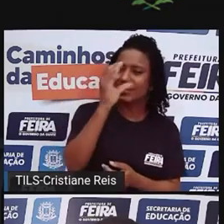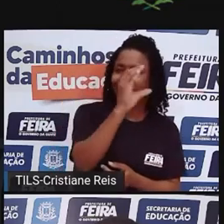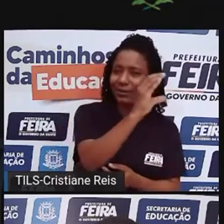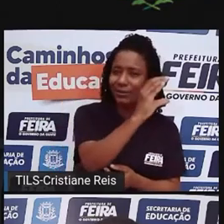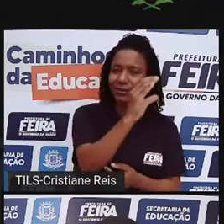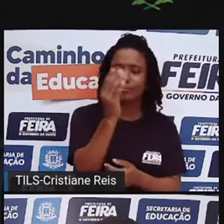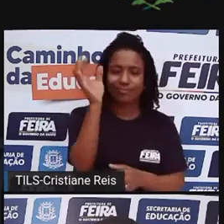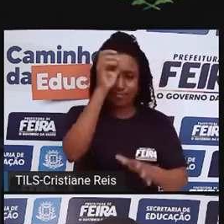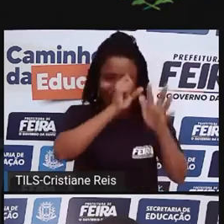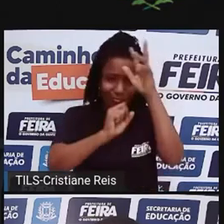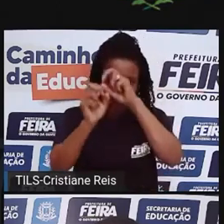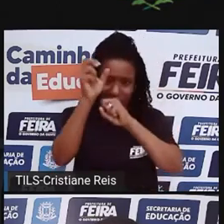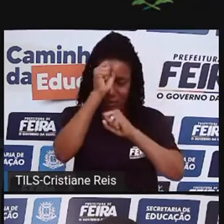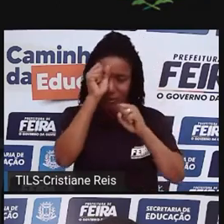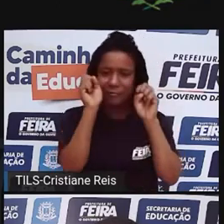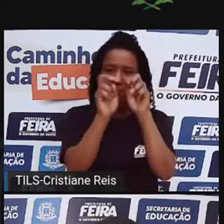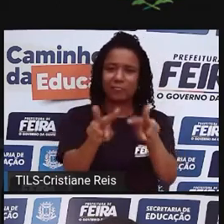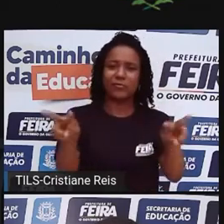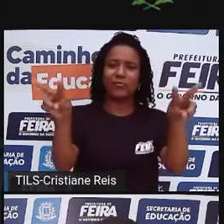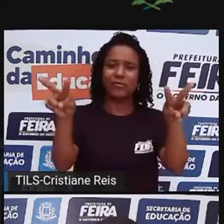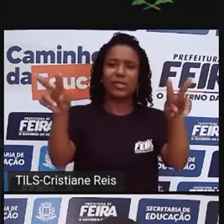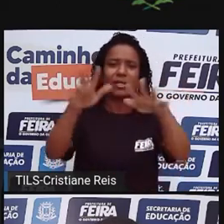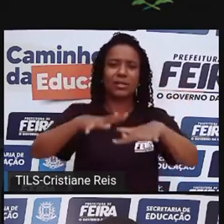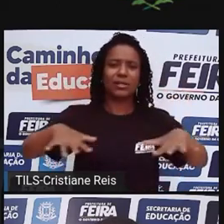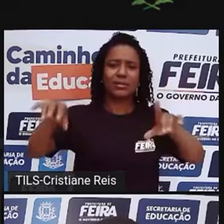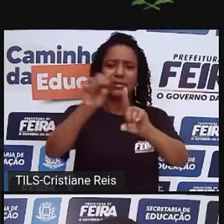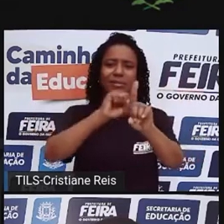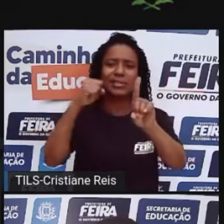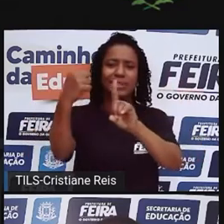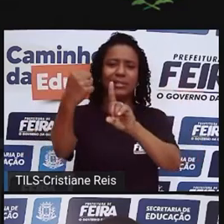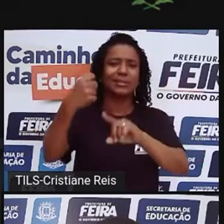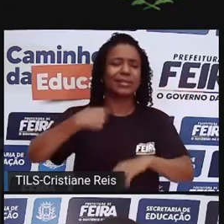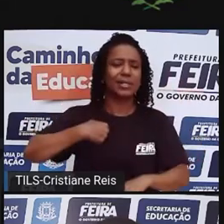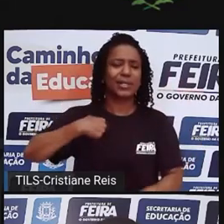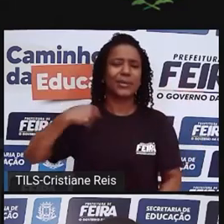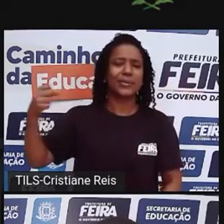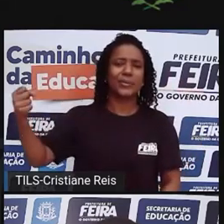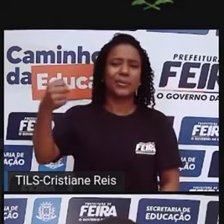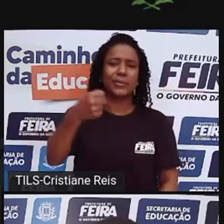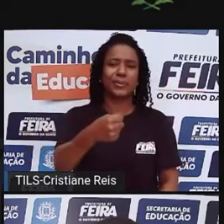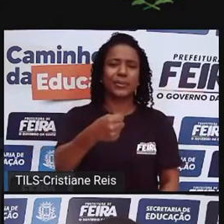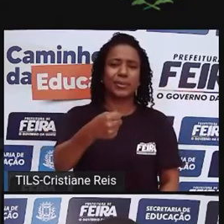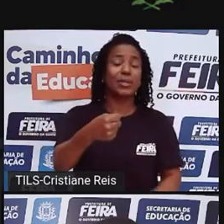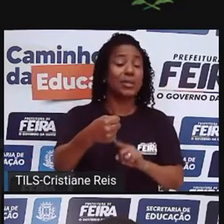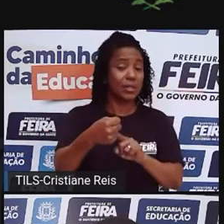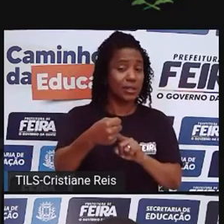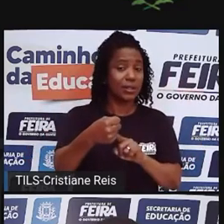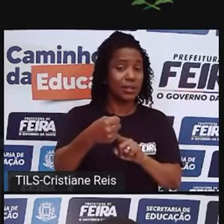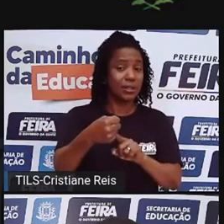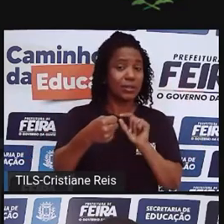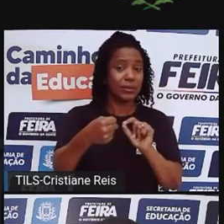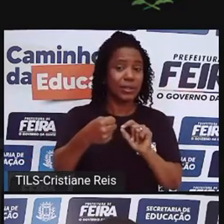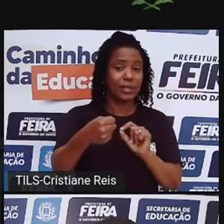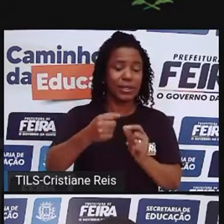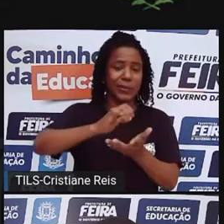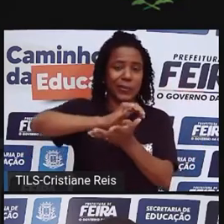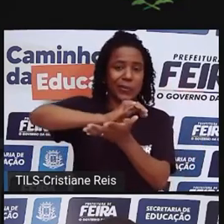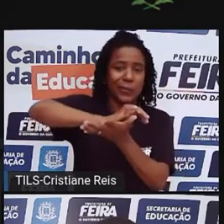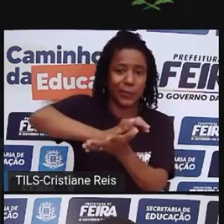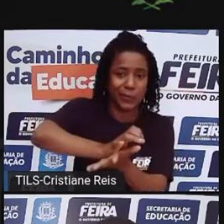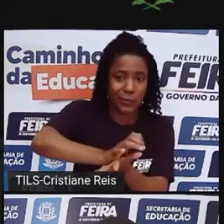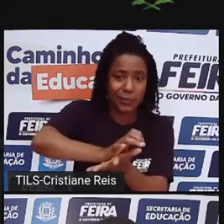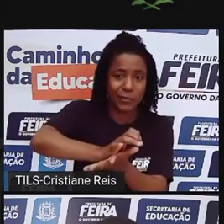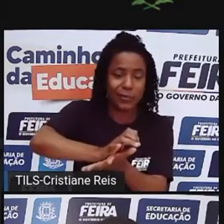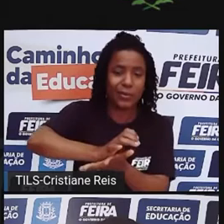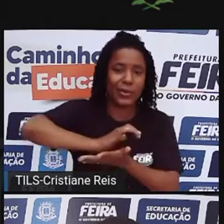opressões e identificar onde eu estou nesse jogo. Eu sou oprimido ou sou opressor? Ou onde eu oprimo ou